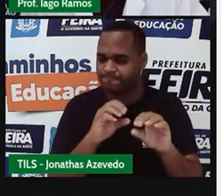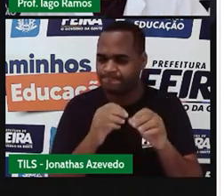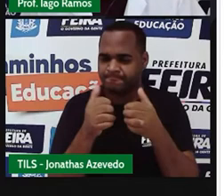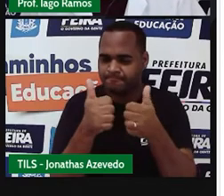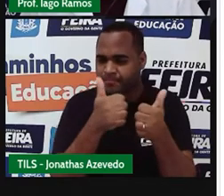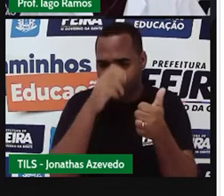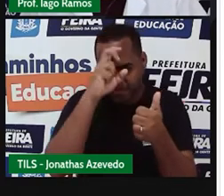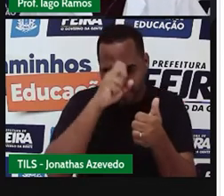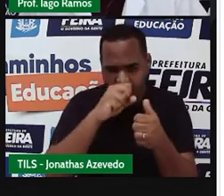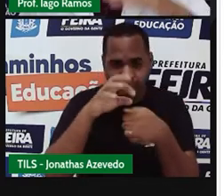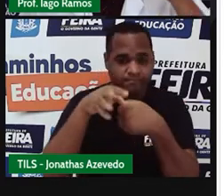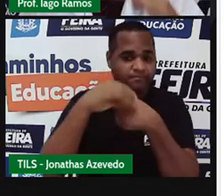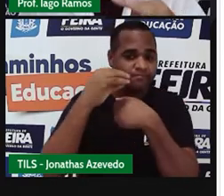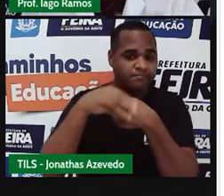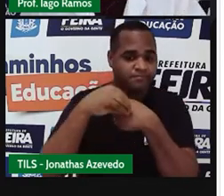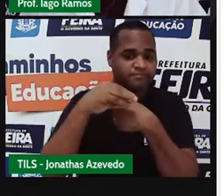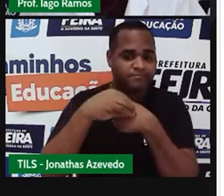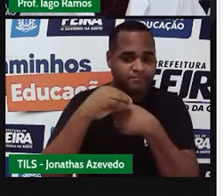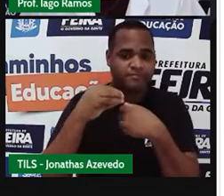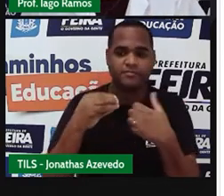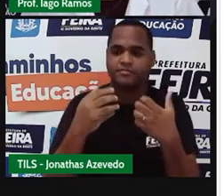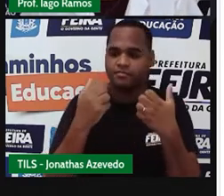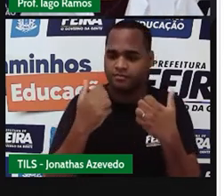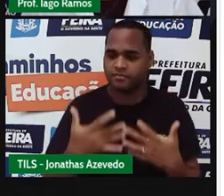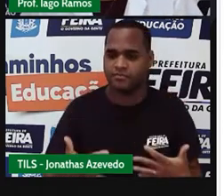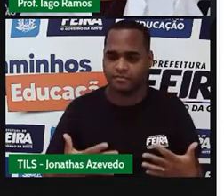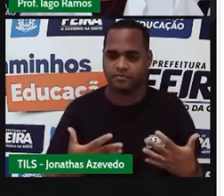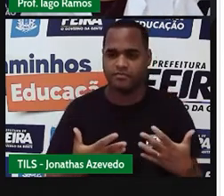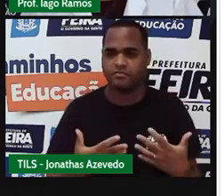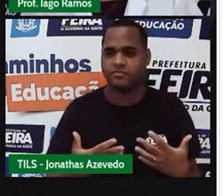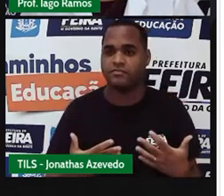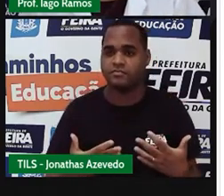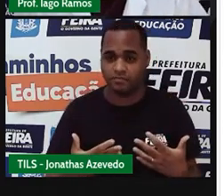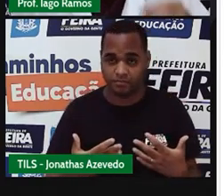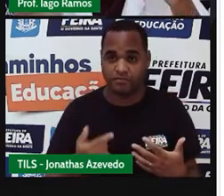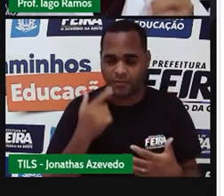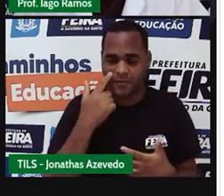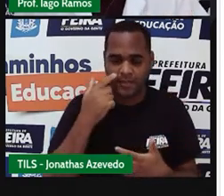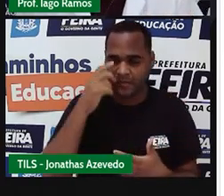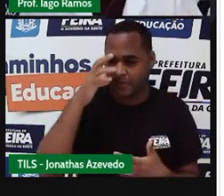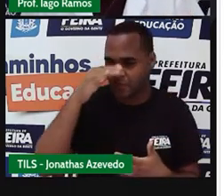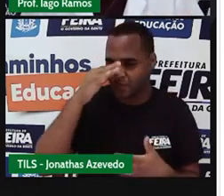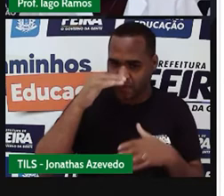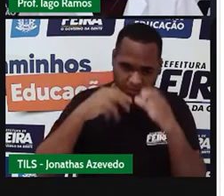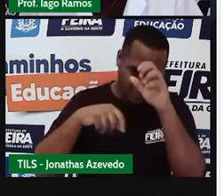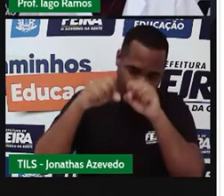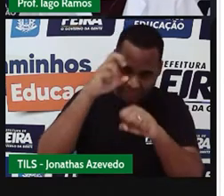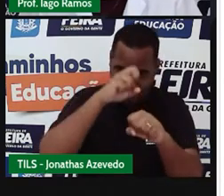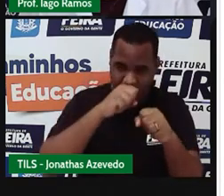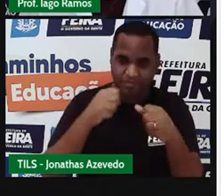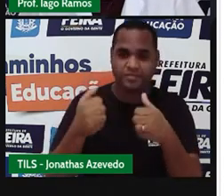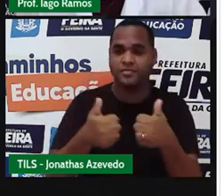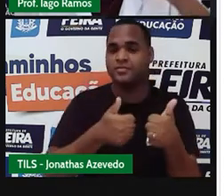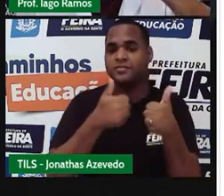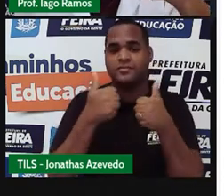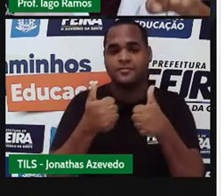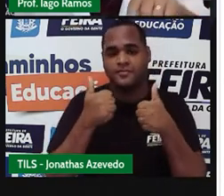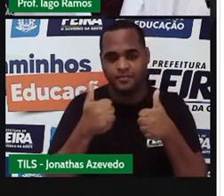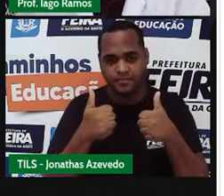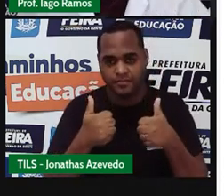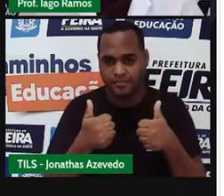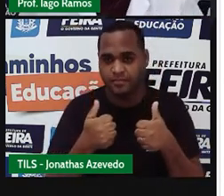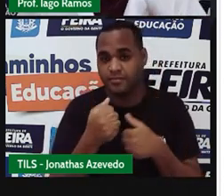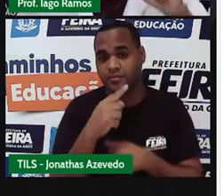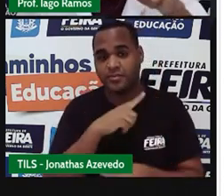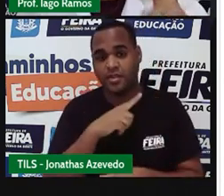em busca disso, tá? Eu sei que você consegue perceber quais são as curiosidades que existem nessas tabuadas aí. Mas e a do